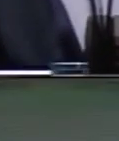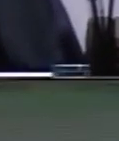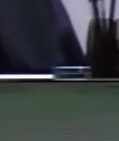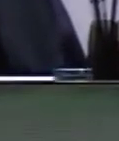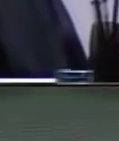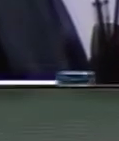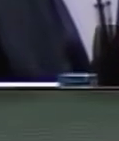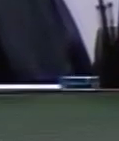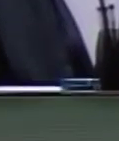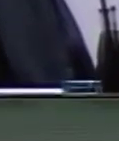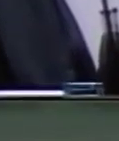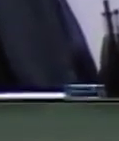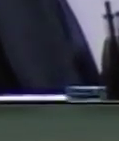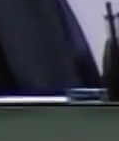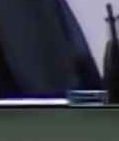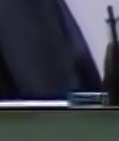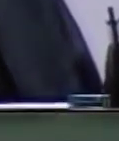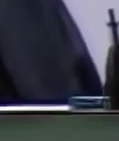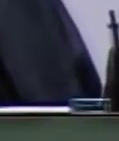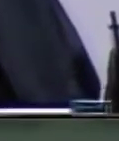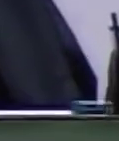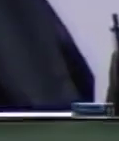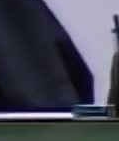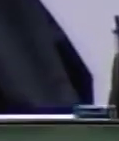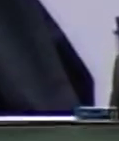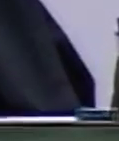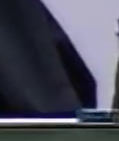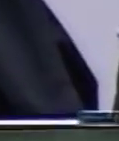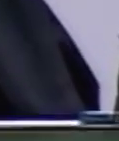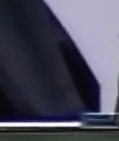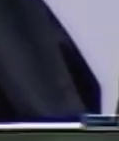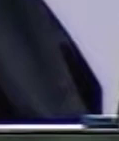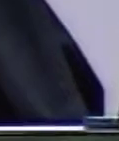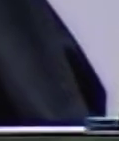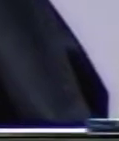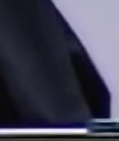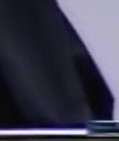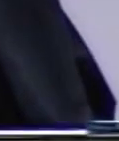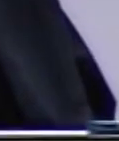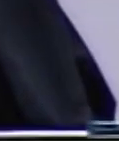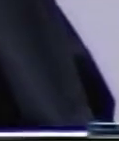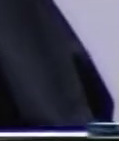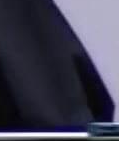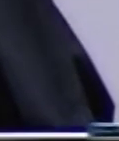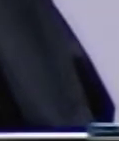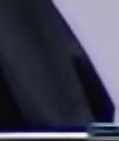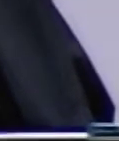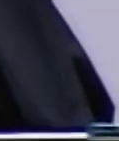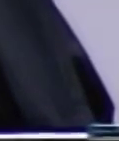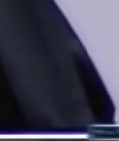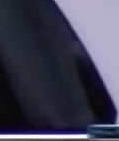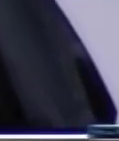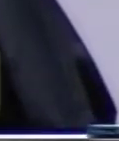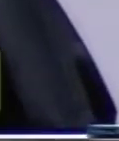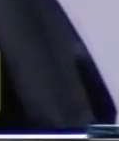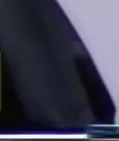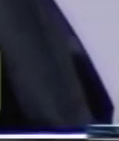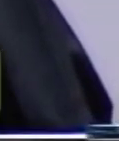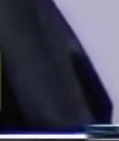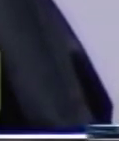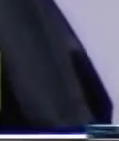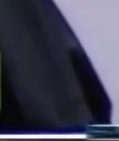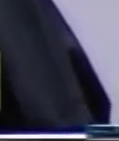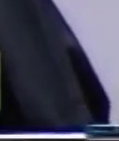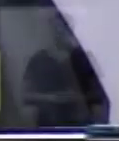da Rede Nacional Feminista de Saúde, está querendo exibir. Vamos assistir. Que a Rádio Justiça e, principalmente,